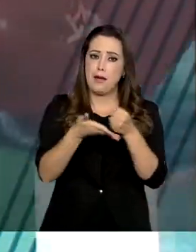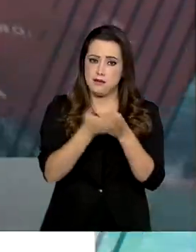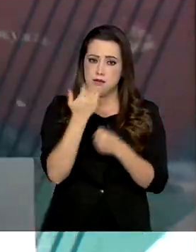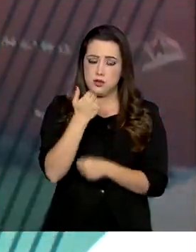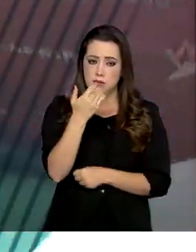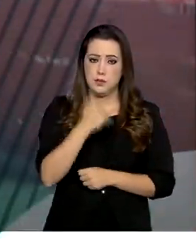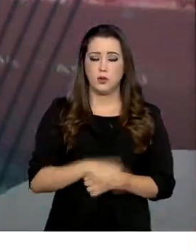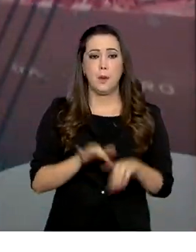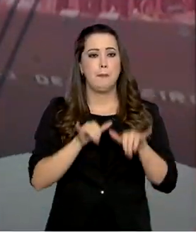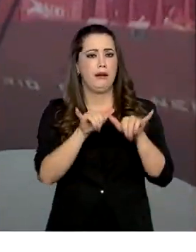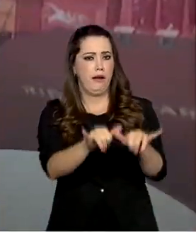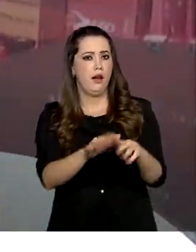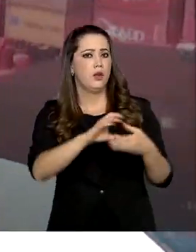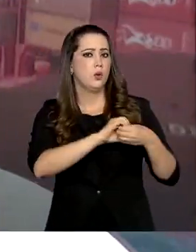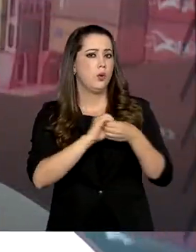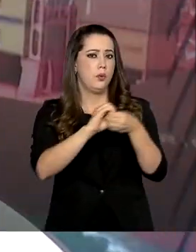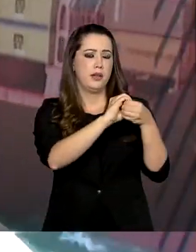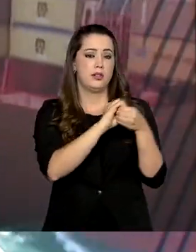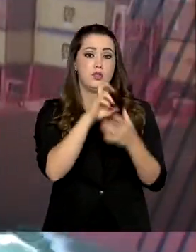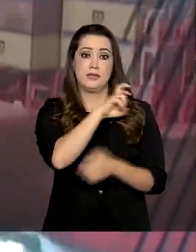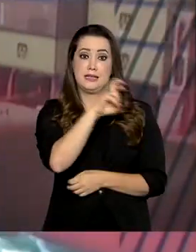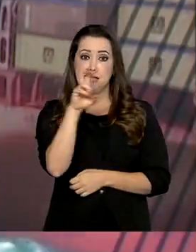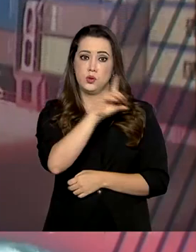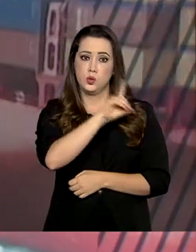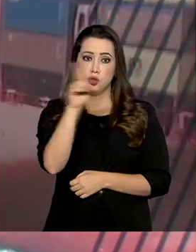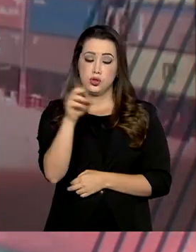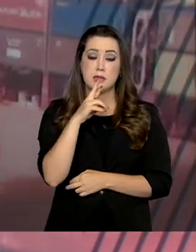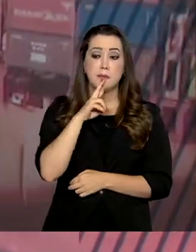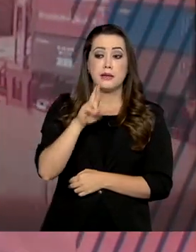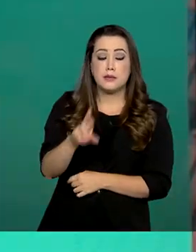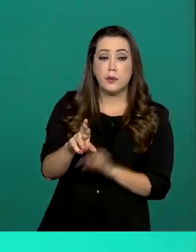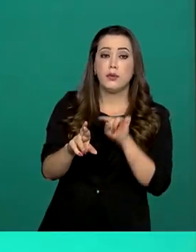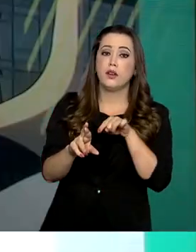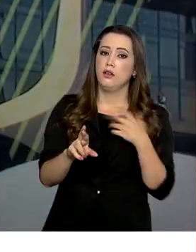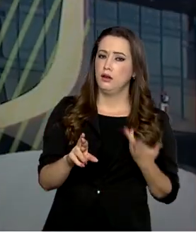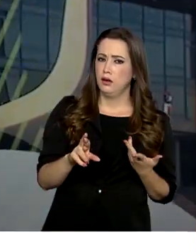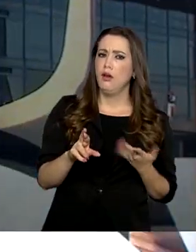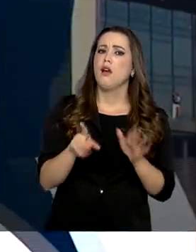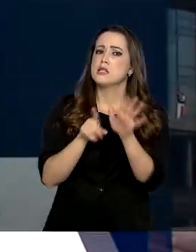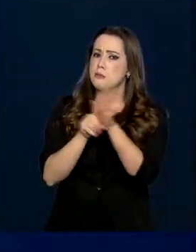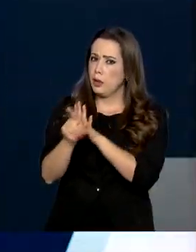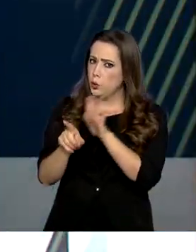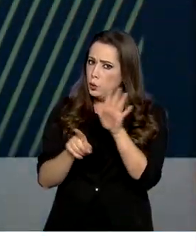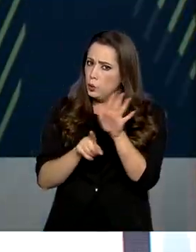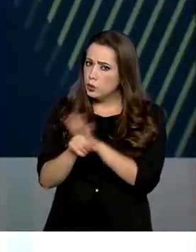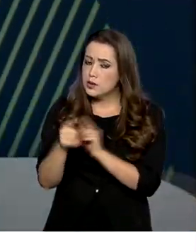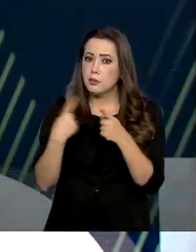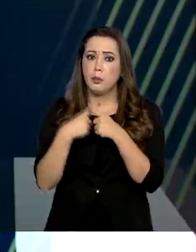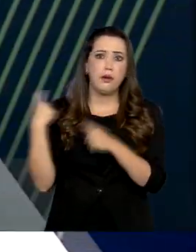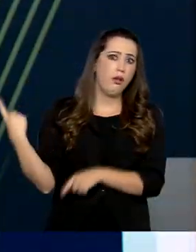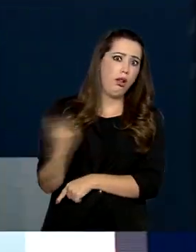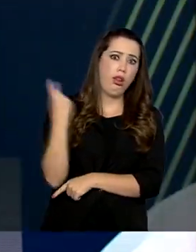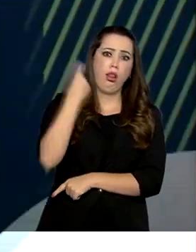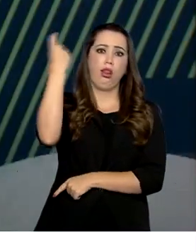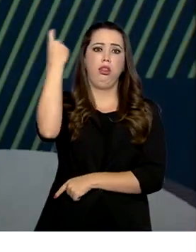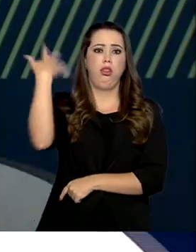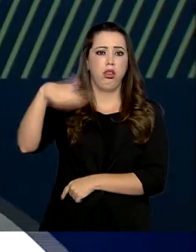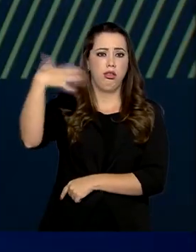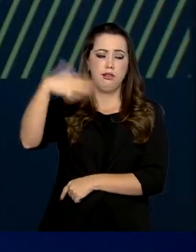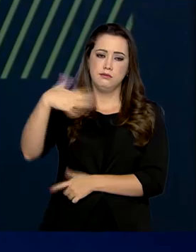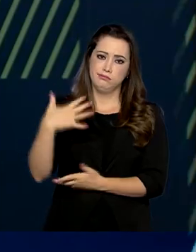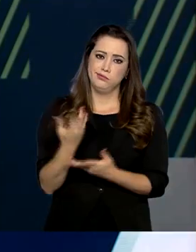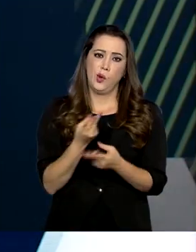Supermercados e cooperativas terão cinco dias para responder aos questionamentos e explicar a alta de preços dos